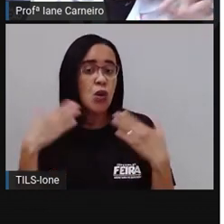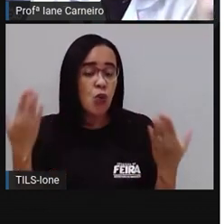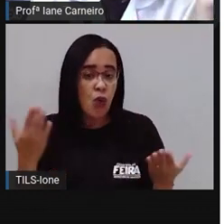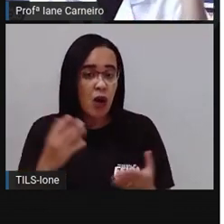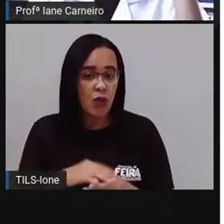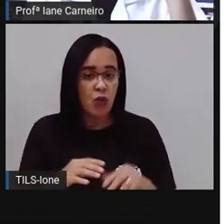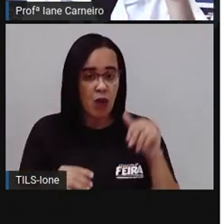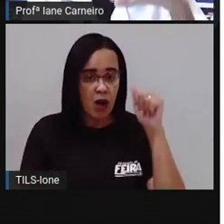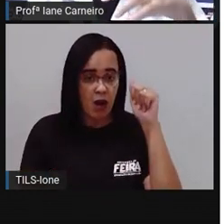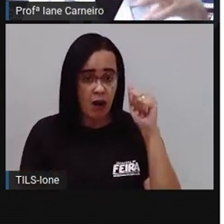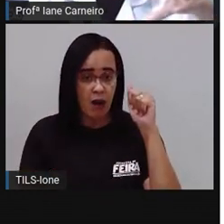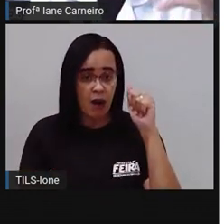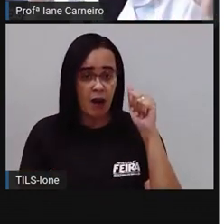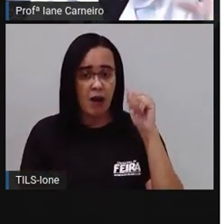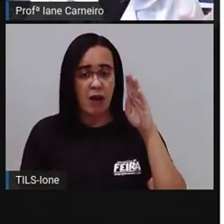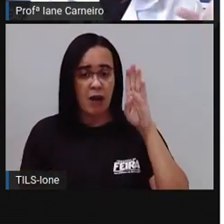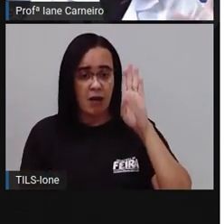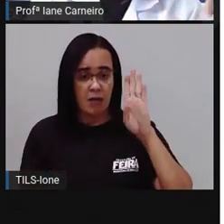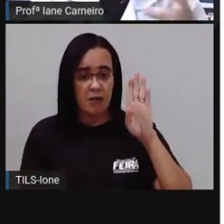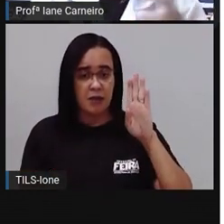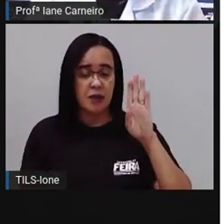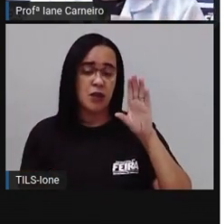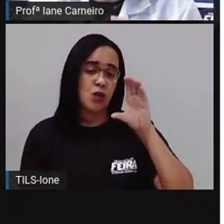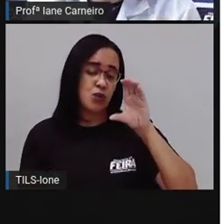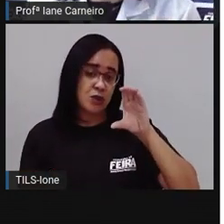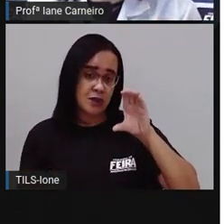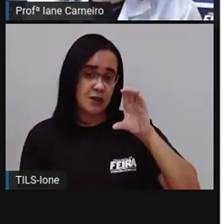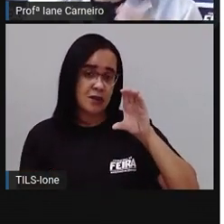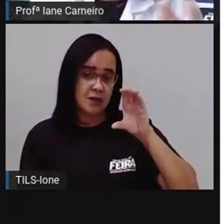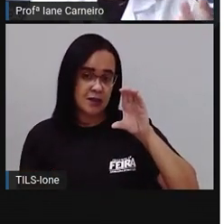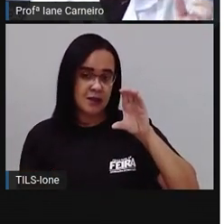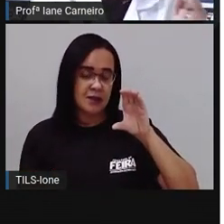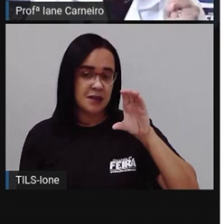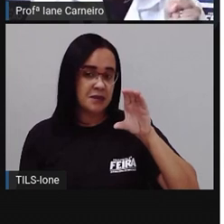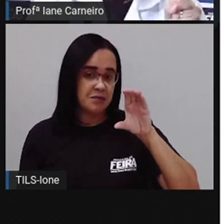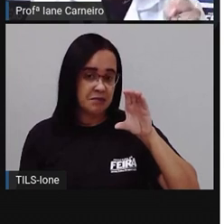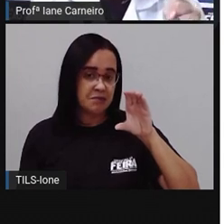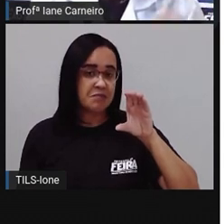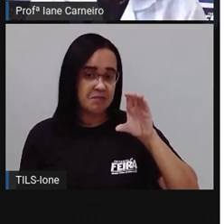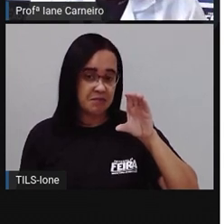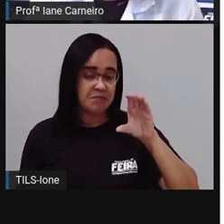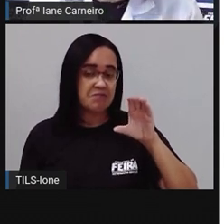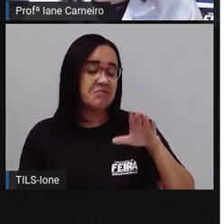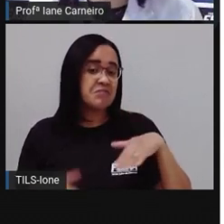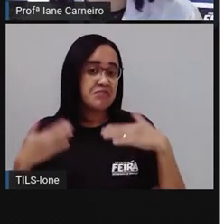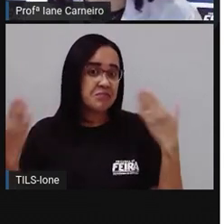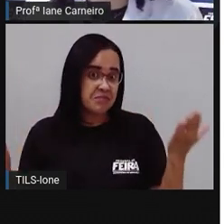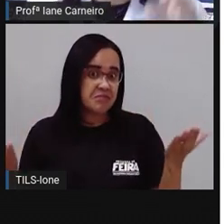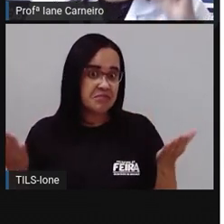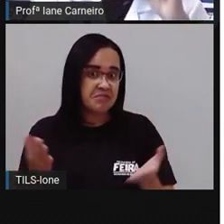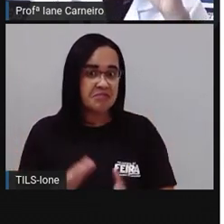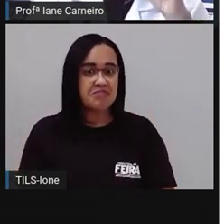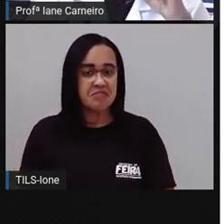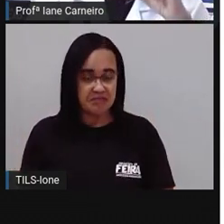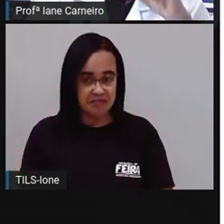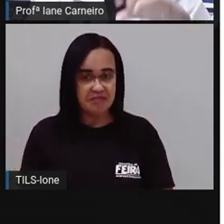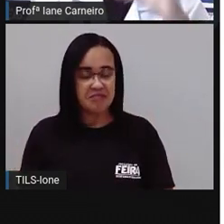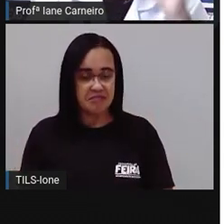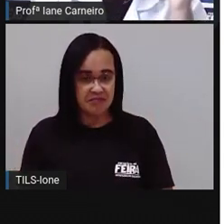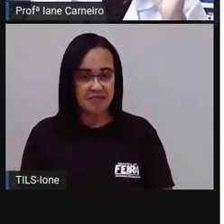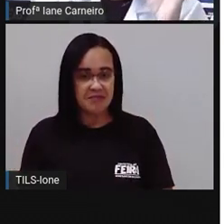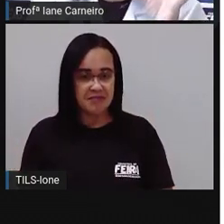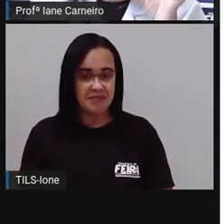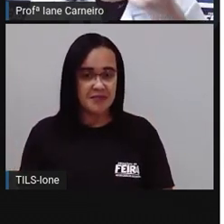suquinho, é na garrafa de refrigerante, ou é na caixa de leite? Ó, essa caixa tem um litro, tá bom?